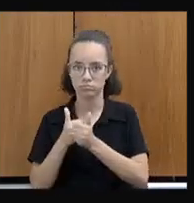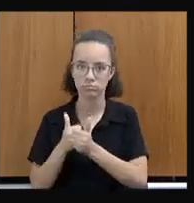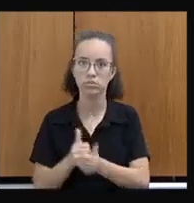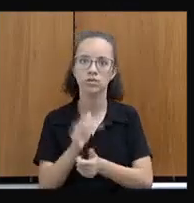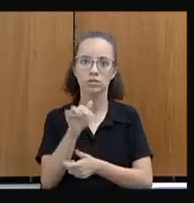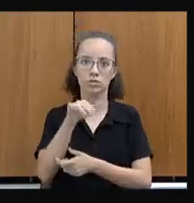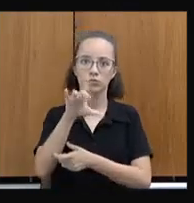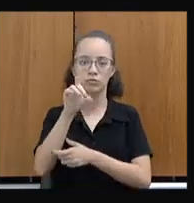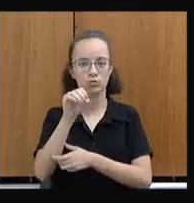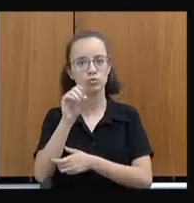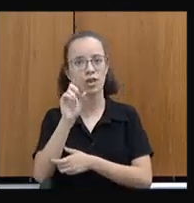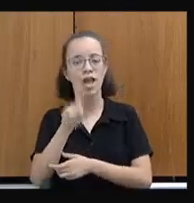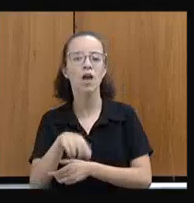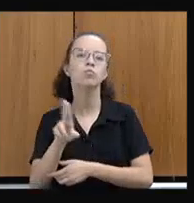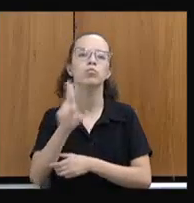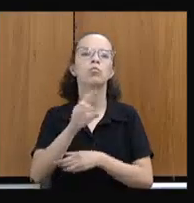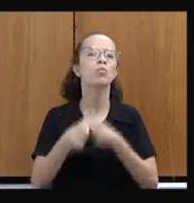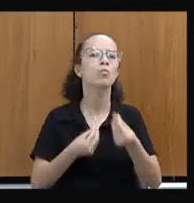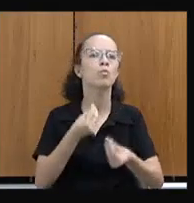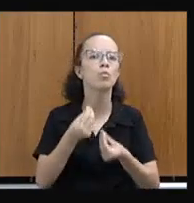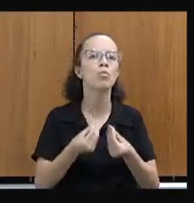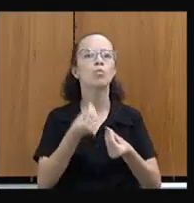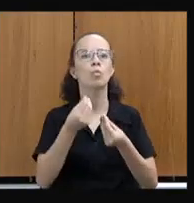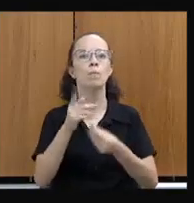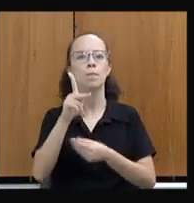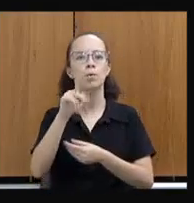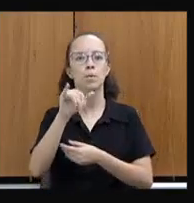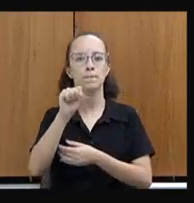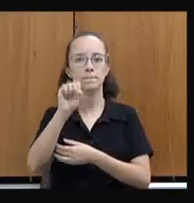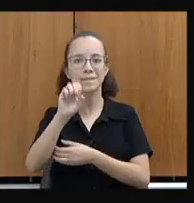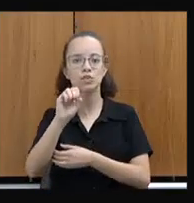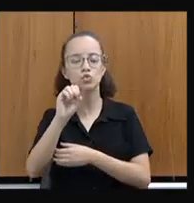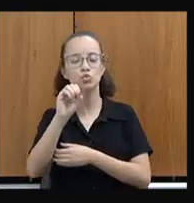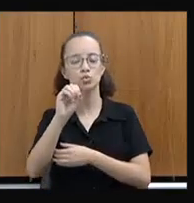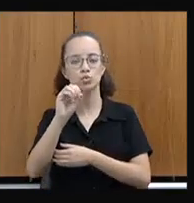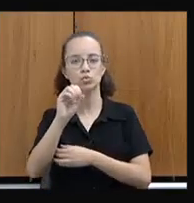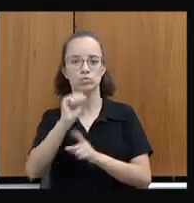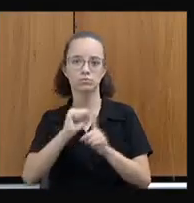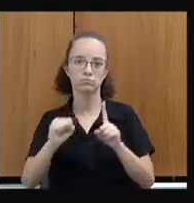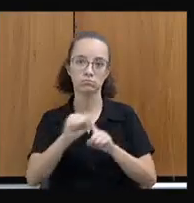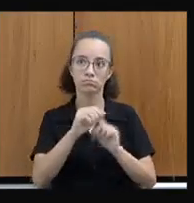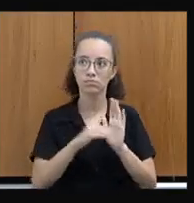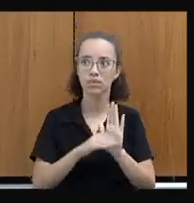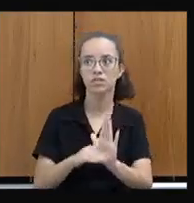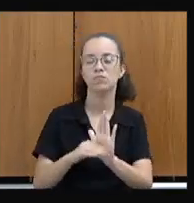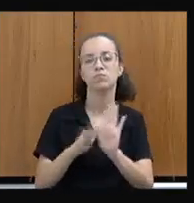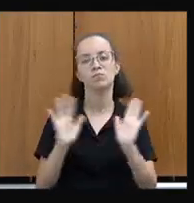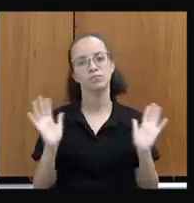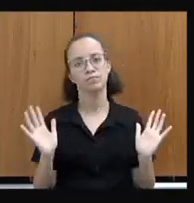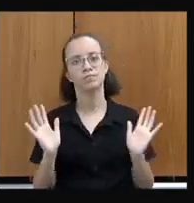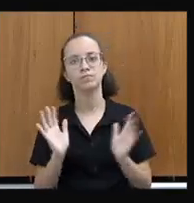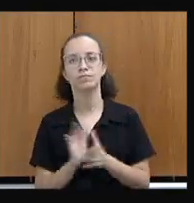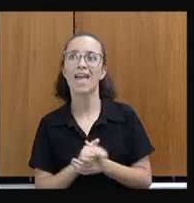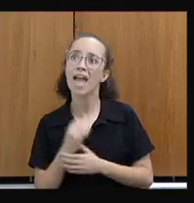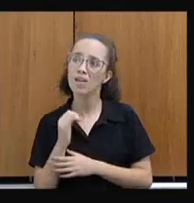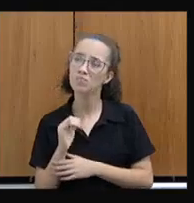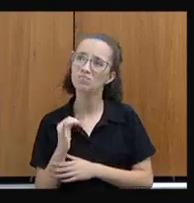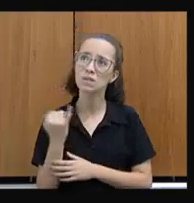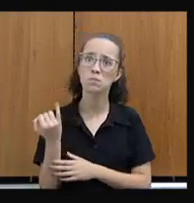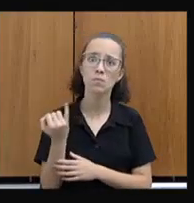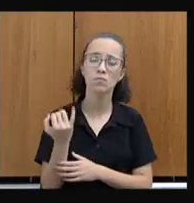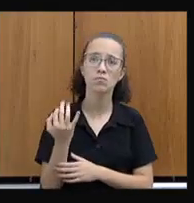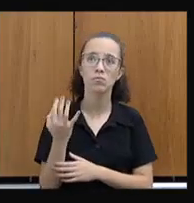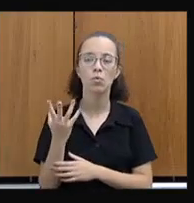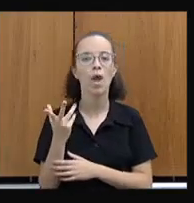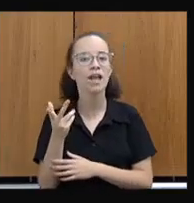tem sido utilizado para complementar o pagamento do piso e da assistência social. Não que a gente não ache importante, não que a gente